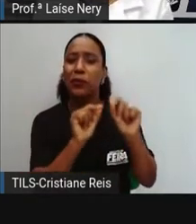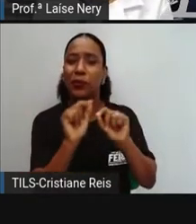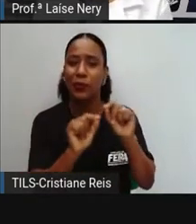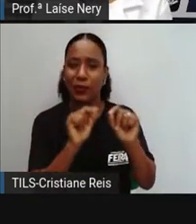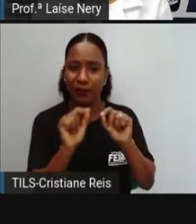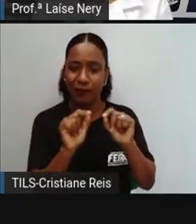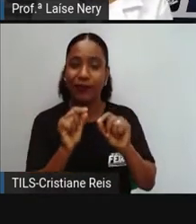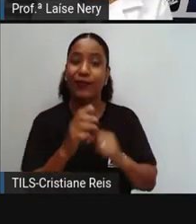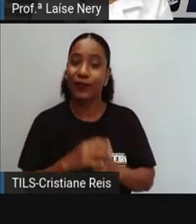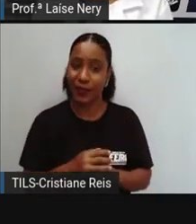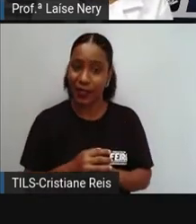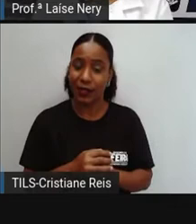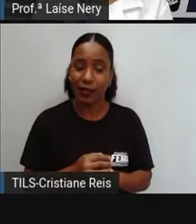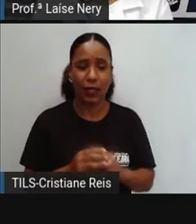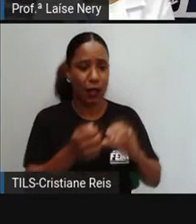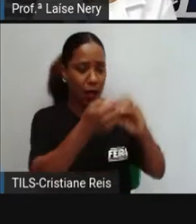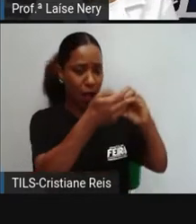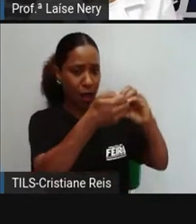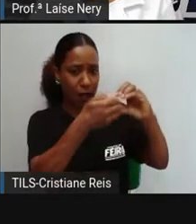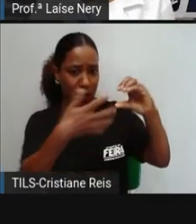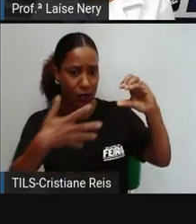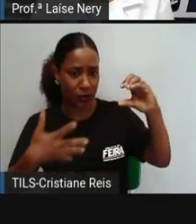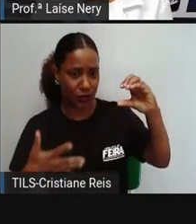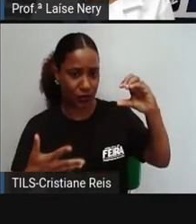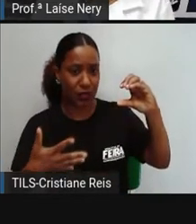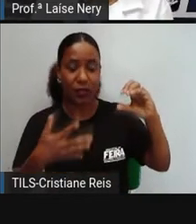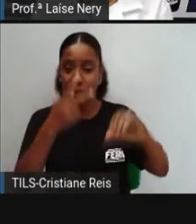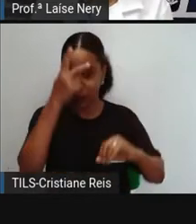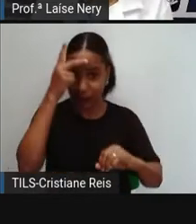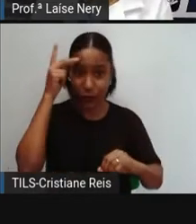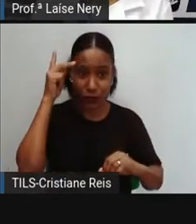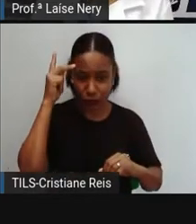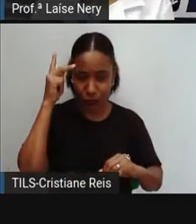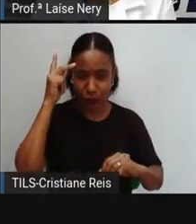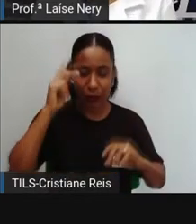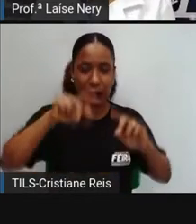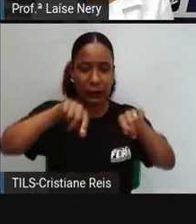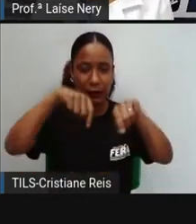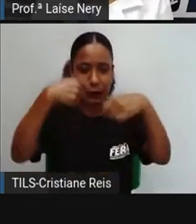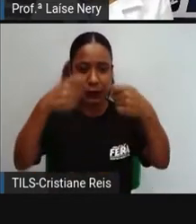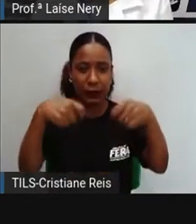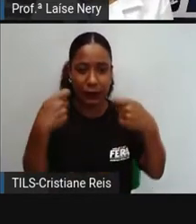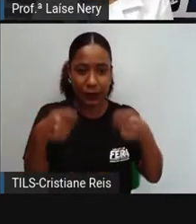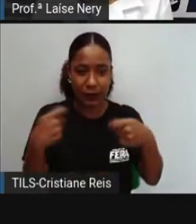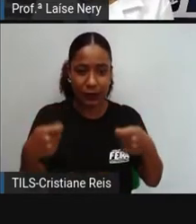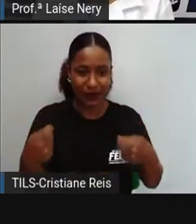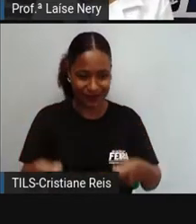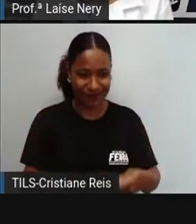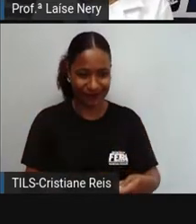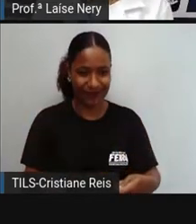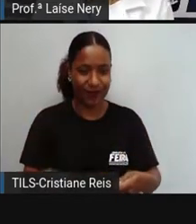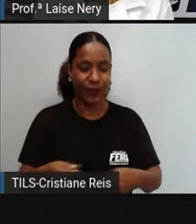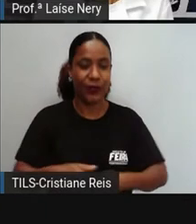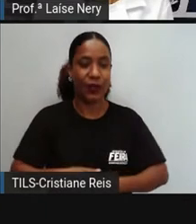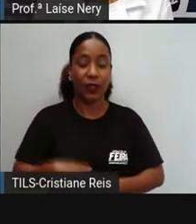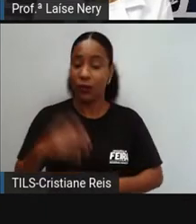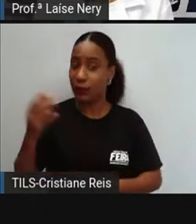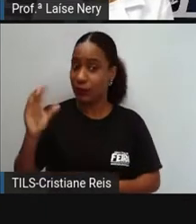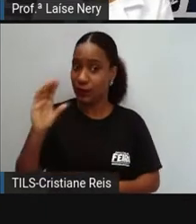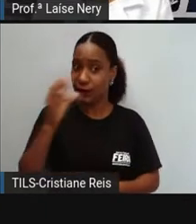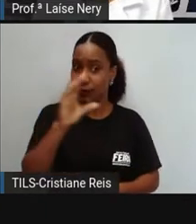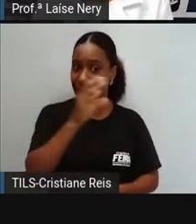de uma pessoa. Aquilo que o define. Então, esse sendo o nosso tema, em ciências,